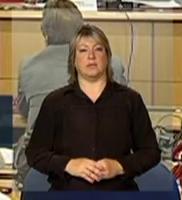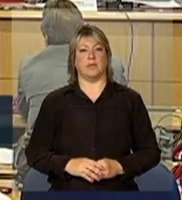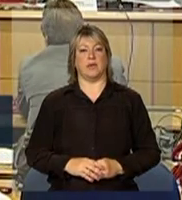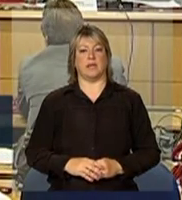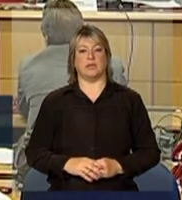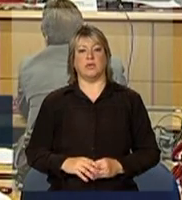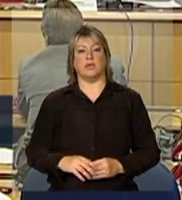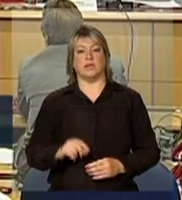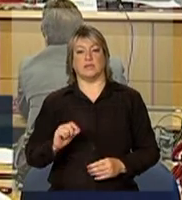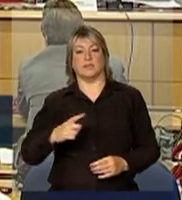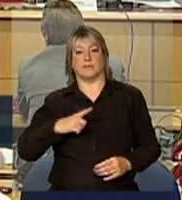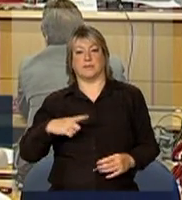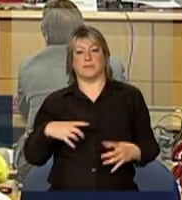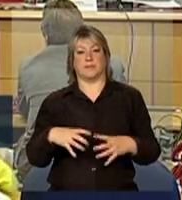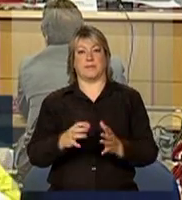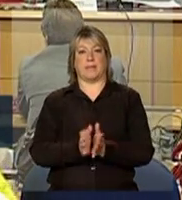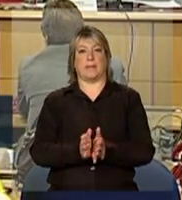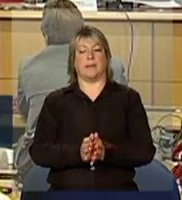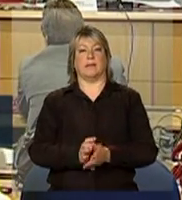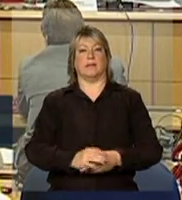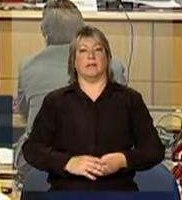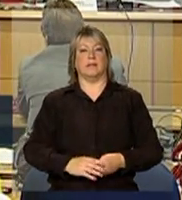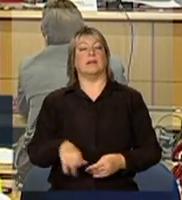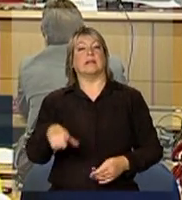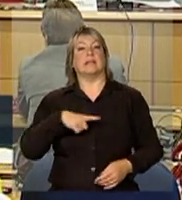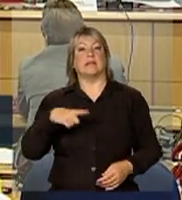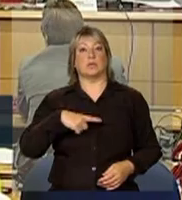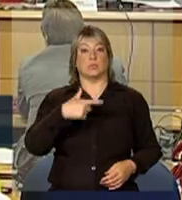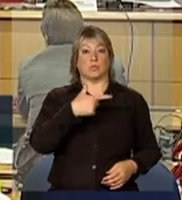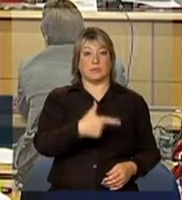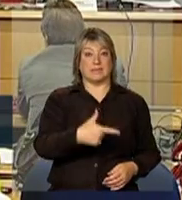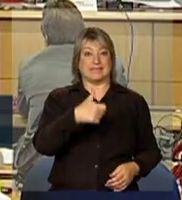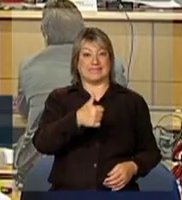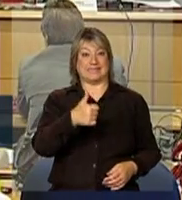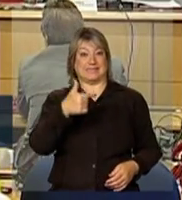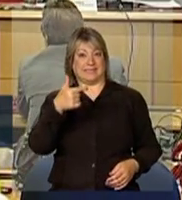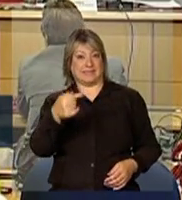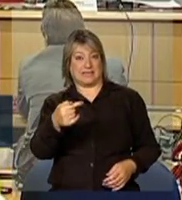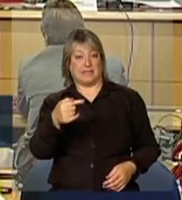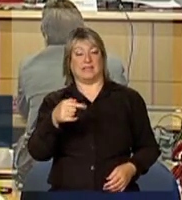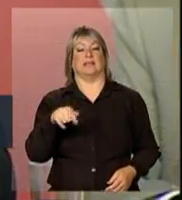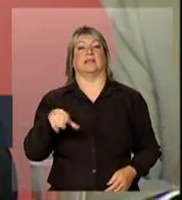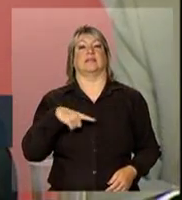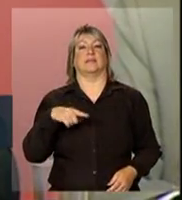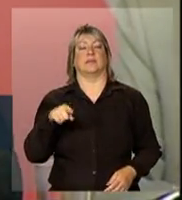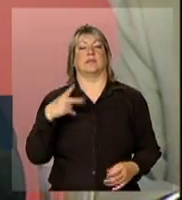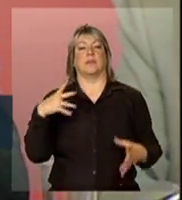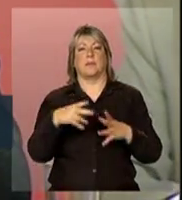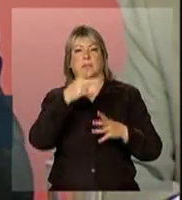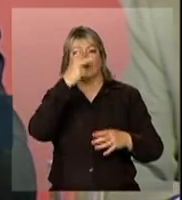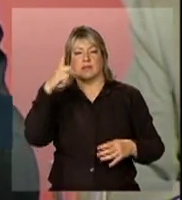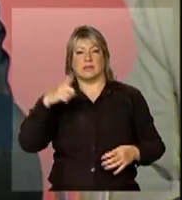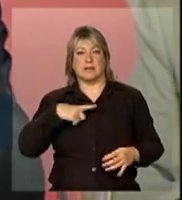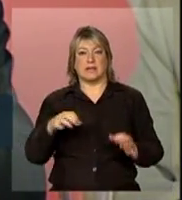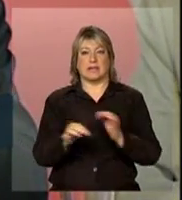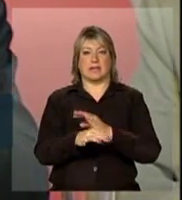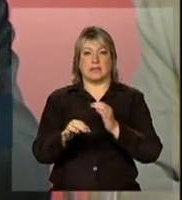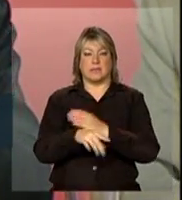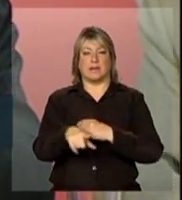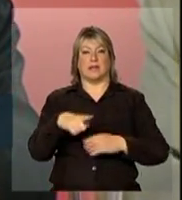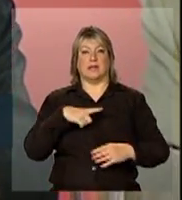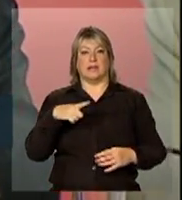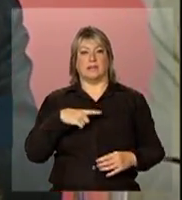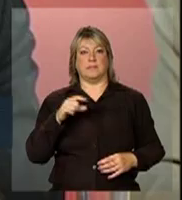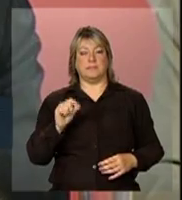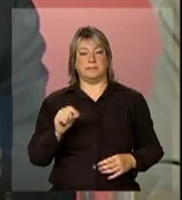Você entendeu isso? Quer dizer, são 217 mil pessoas que estão em tratamento antietroviral hoje no Brasil. Não significa